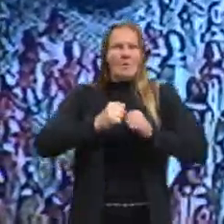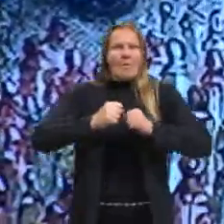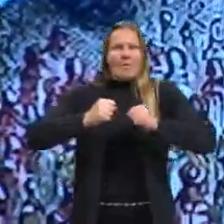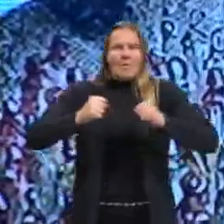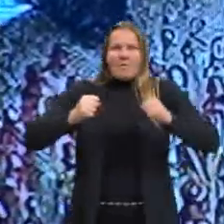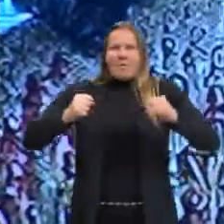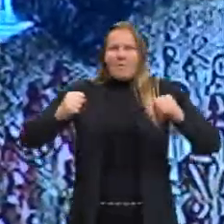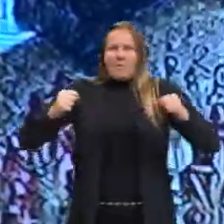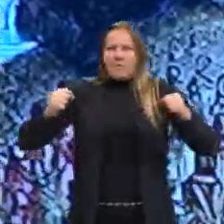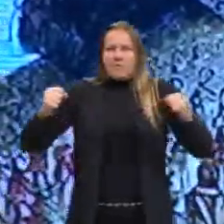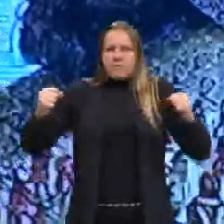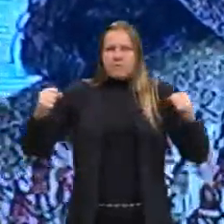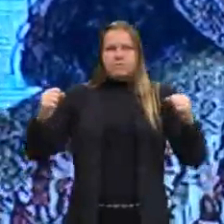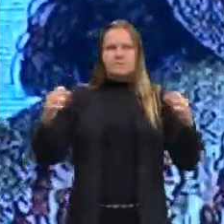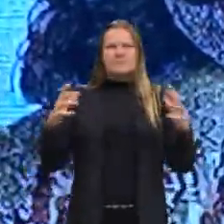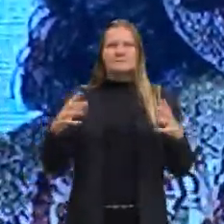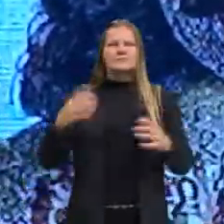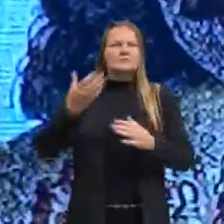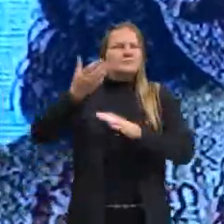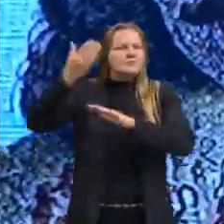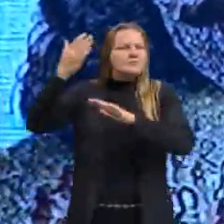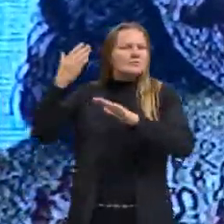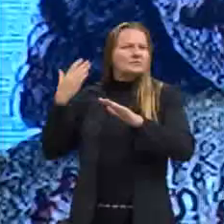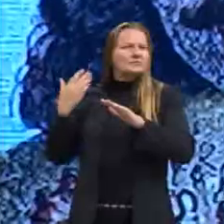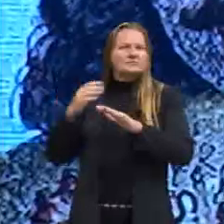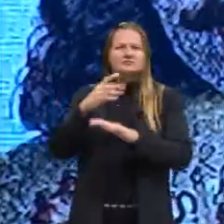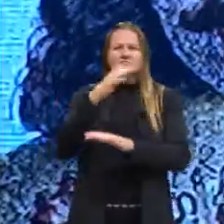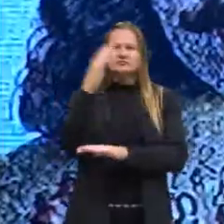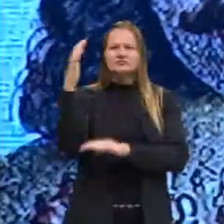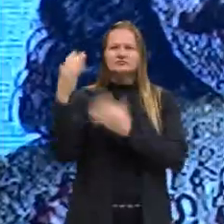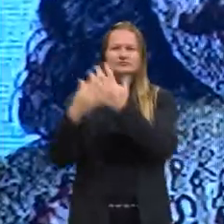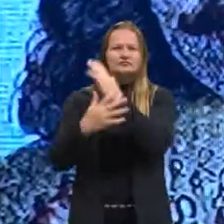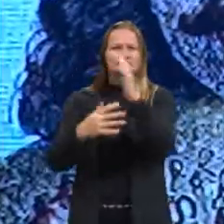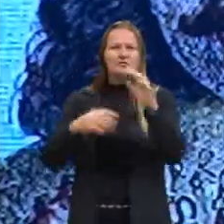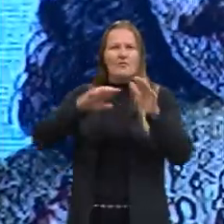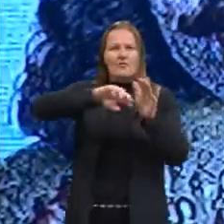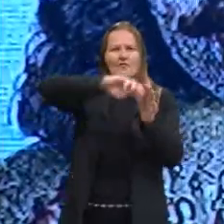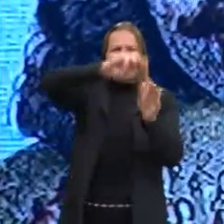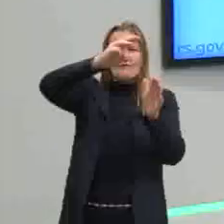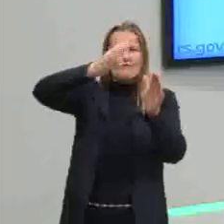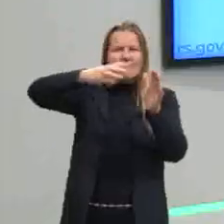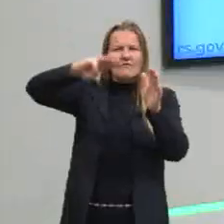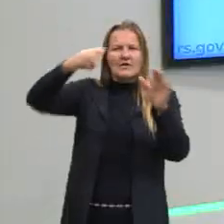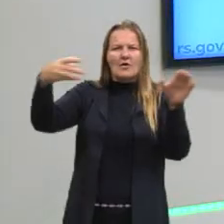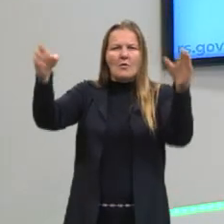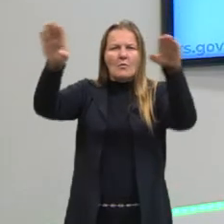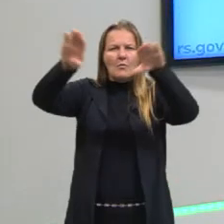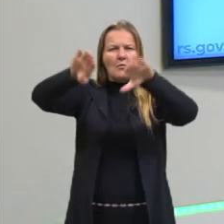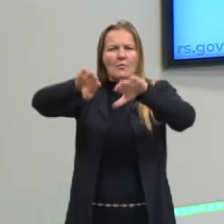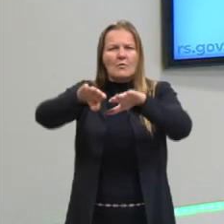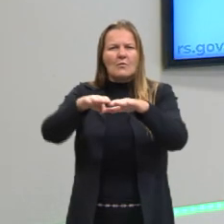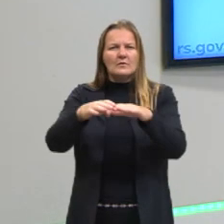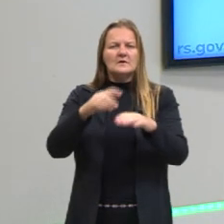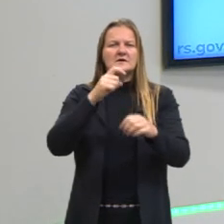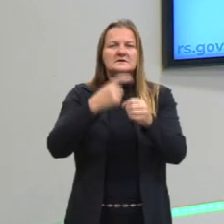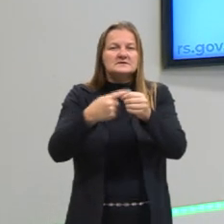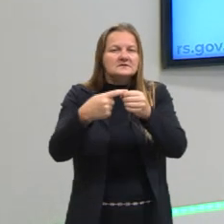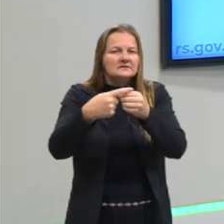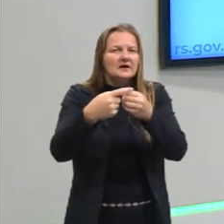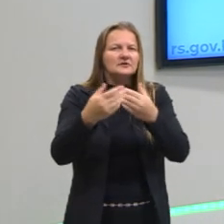no fundo de uma paisagem, no fundo de vales, colinas, Tem umas cidades aqui. Então, isso está